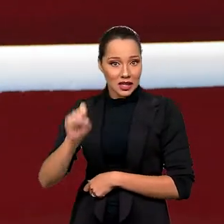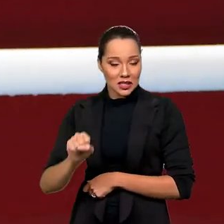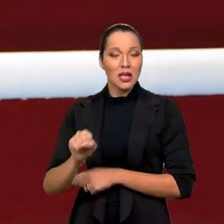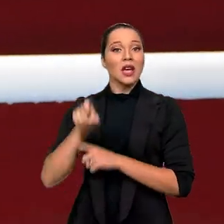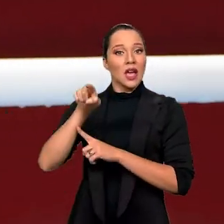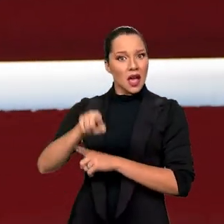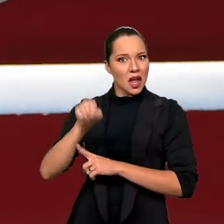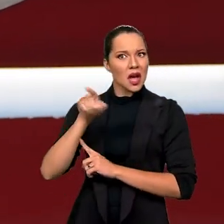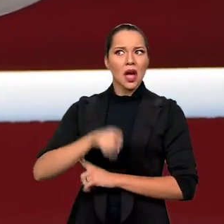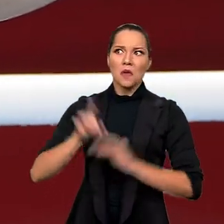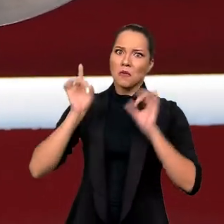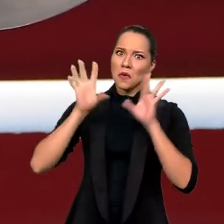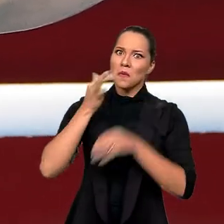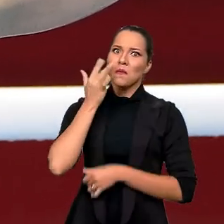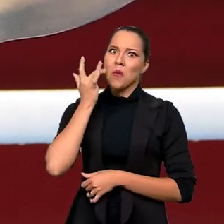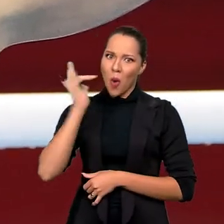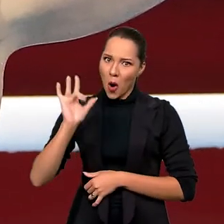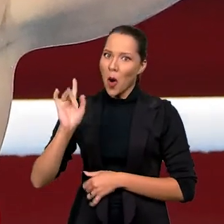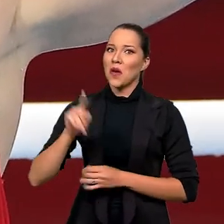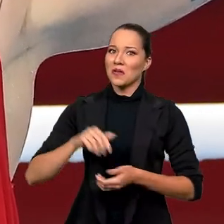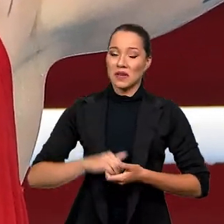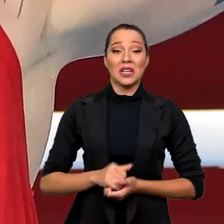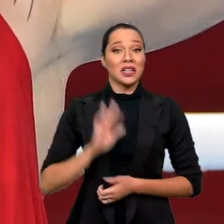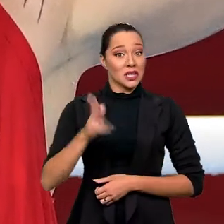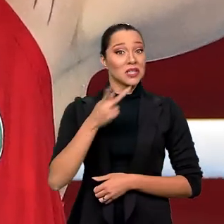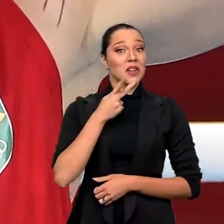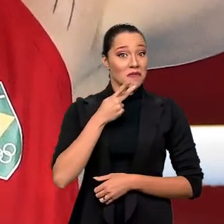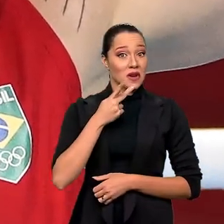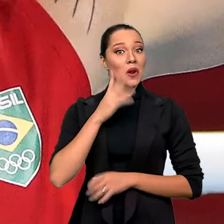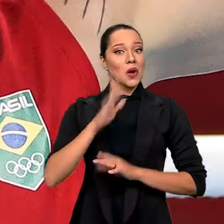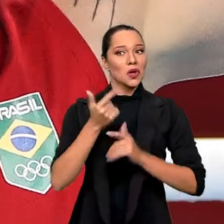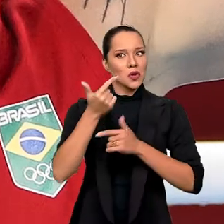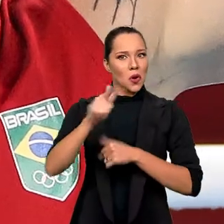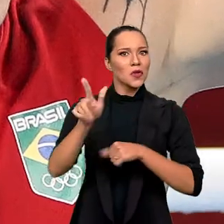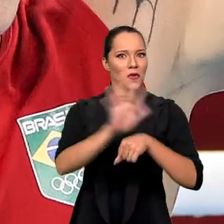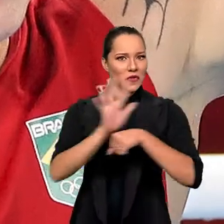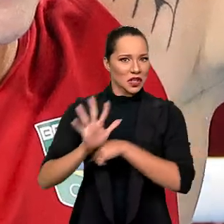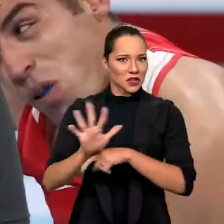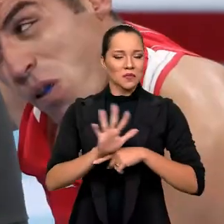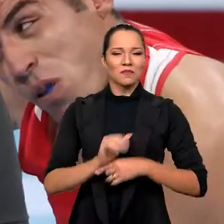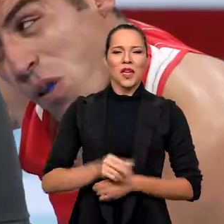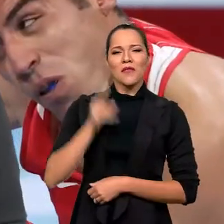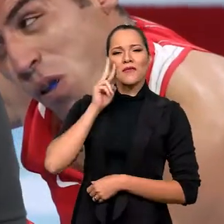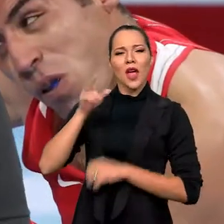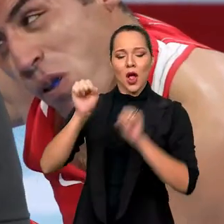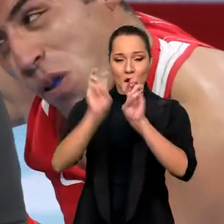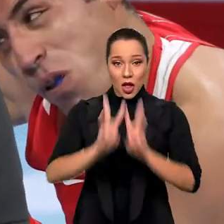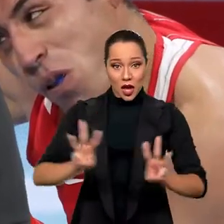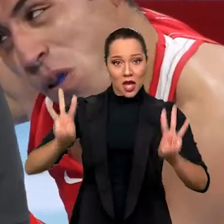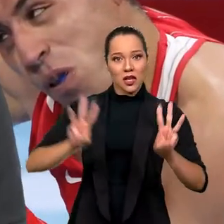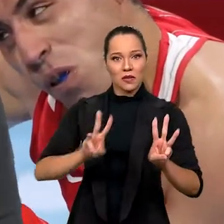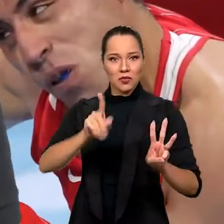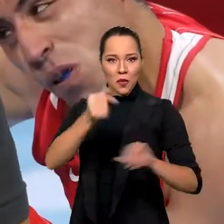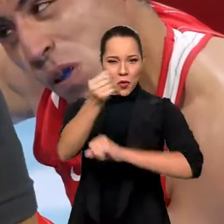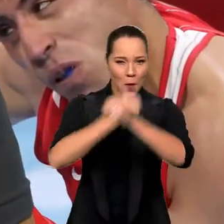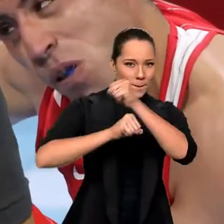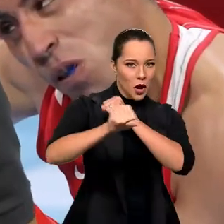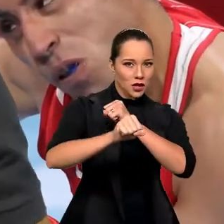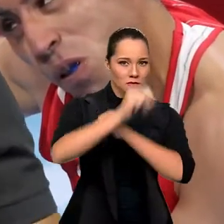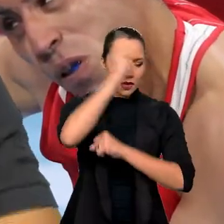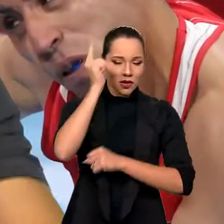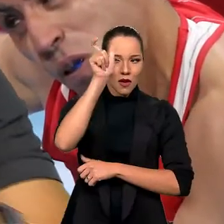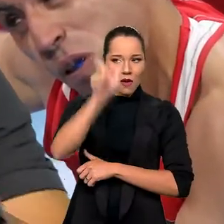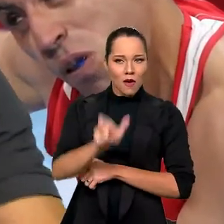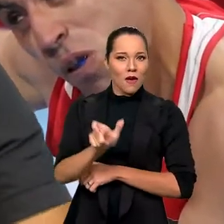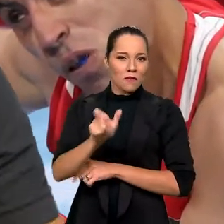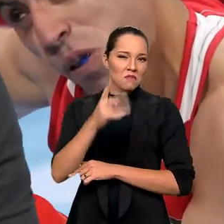Inclusive, ela é a favorita para o ouro, viu? A gente já falou disso em outro vídeo aqui. Estagiário, coloca o link aqui do vídeo sobre o boxe